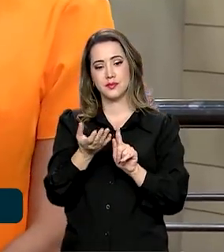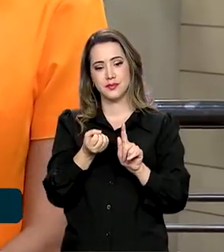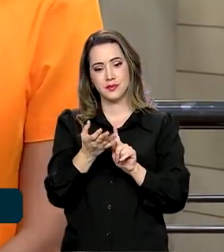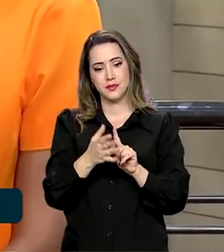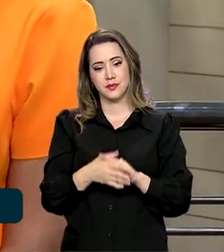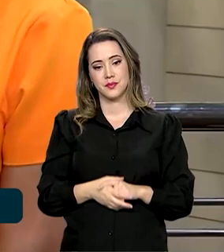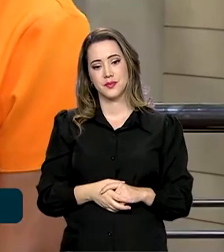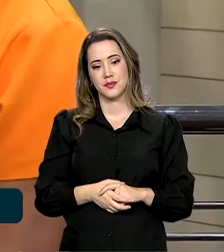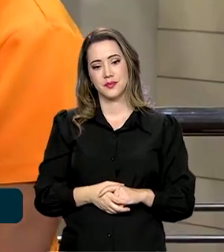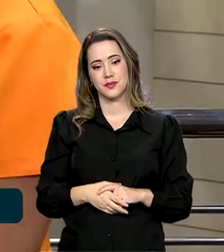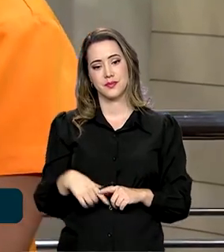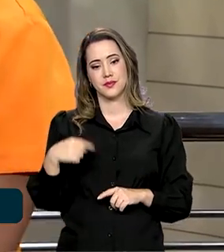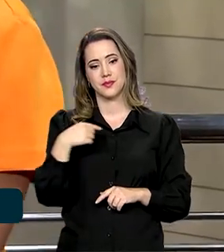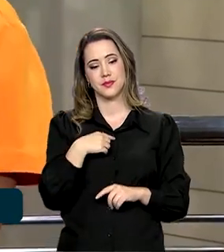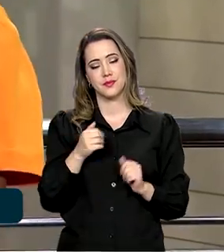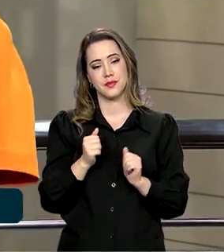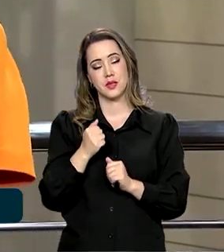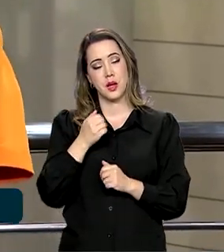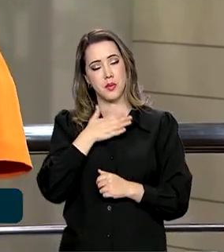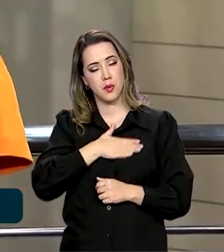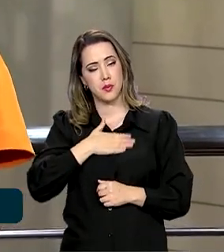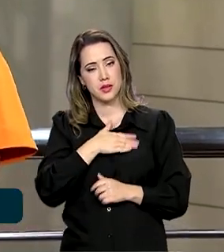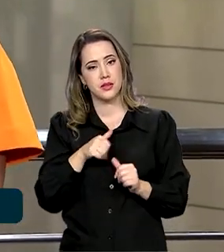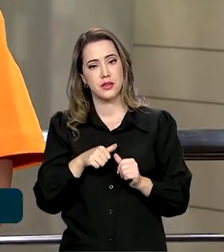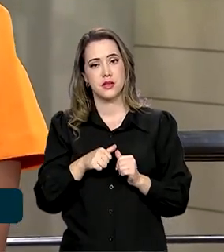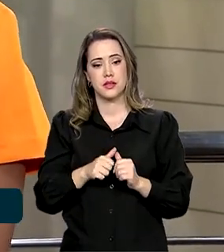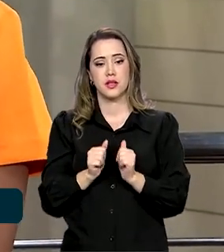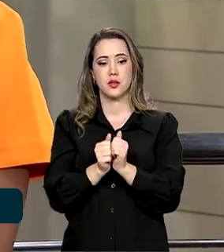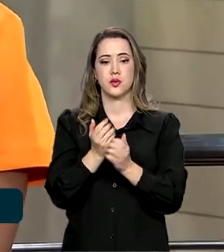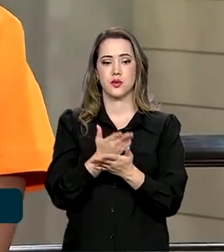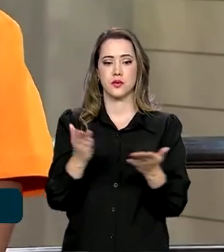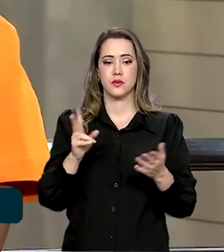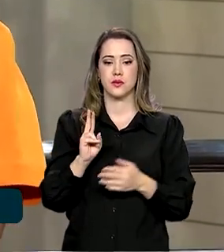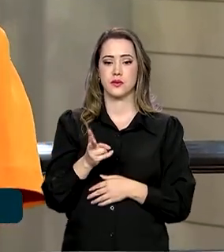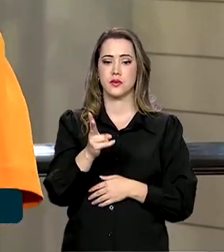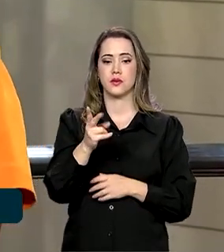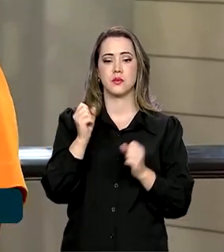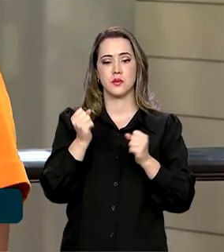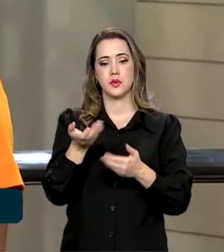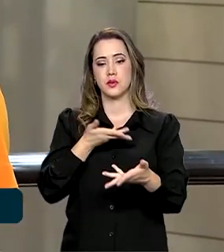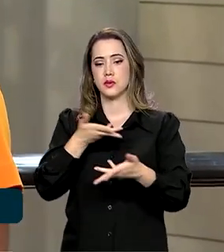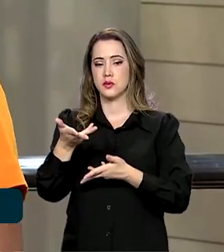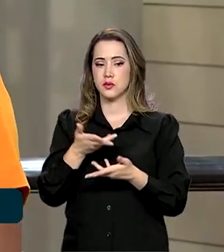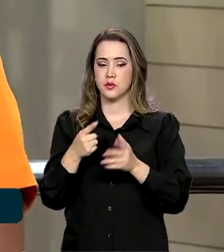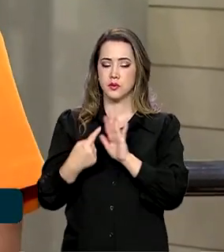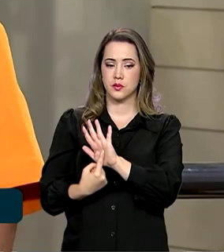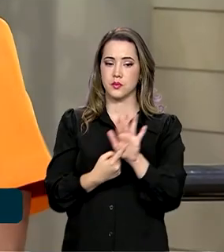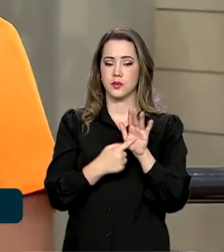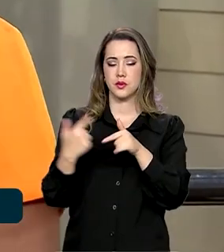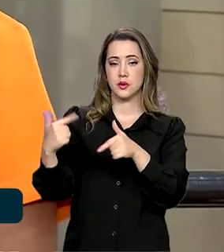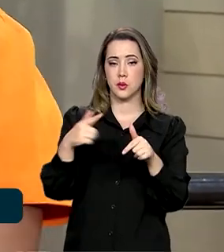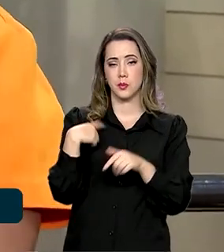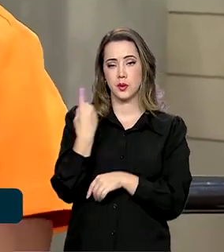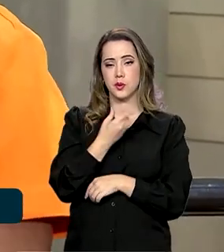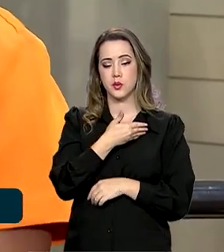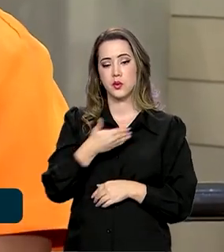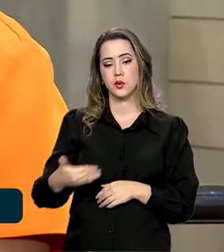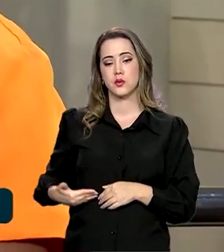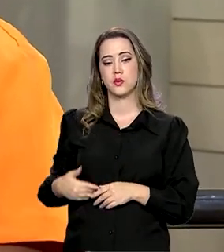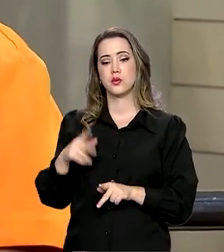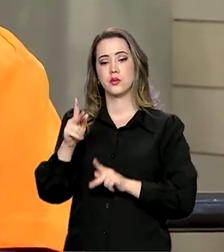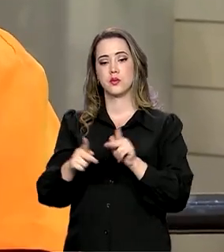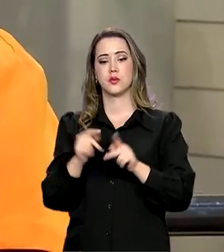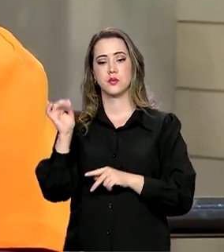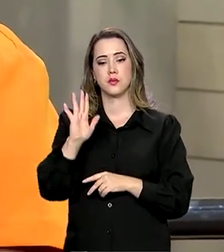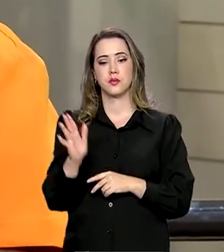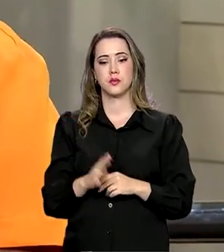Para mim é um prazer estar sempre com vocês, trocando ideias e podendo explicar as ações do nosso governo à população